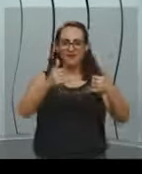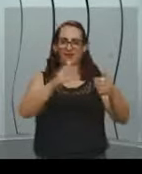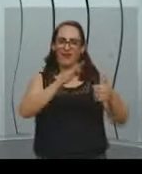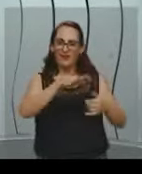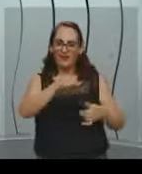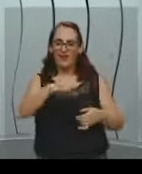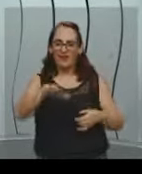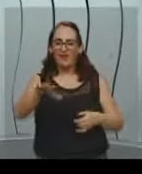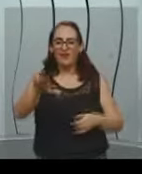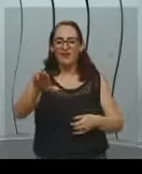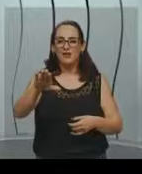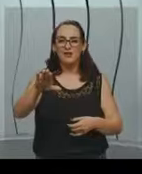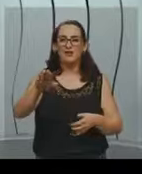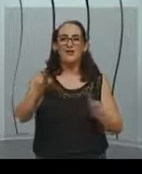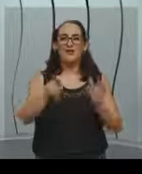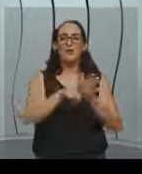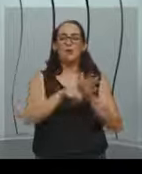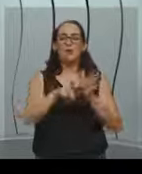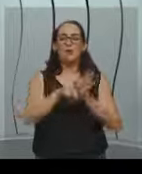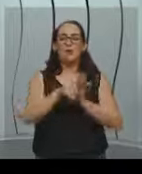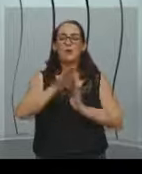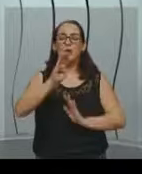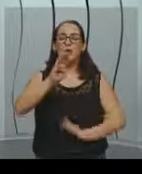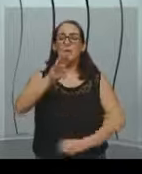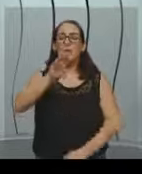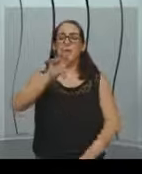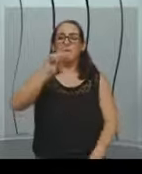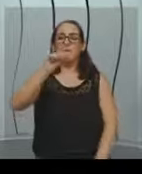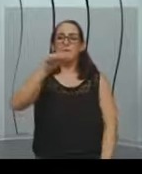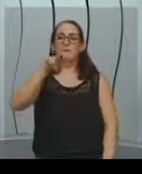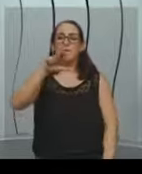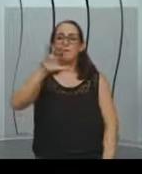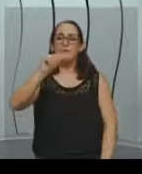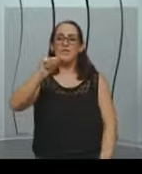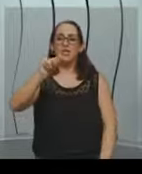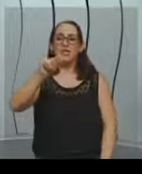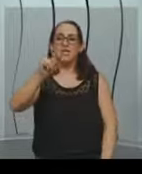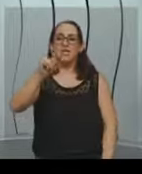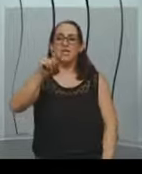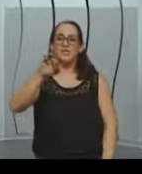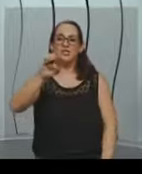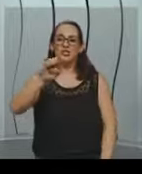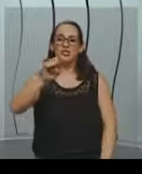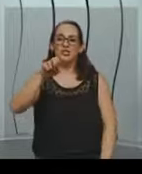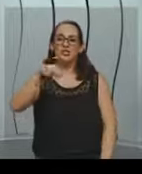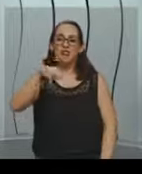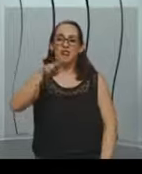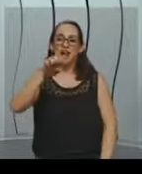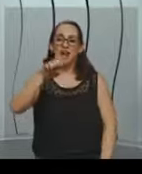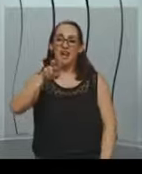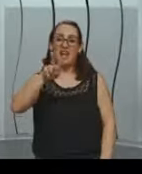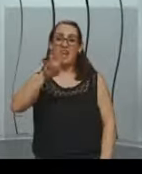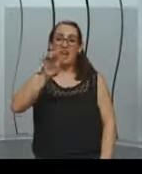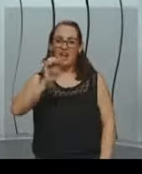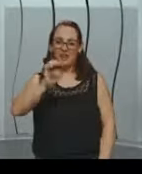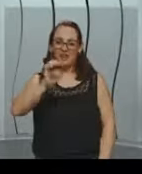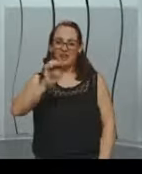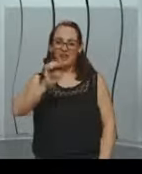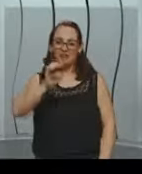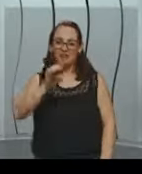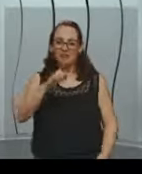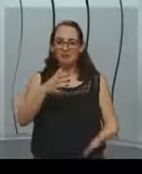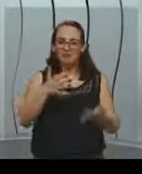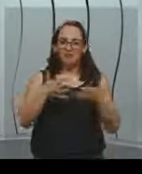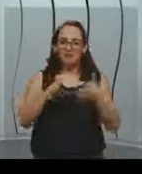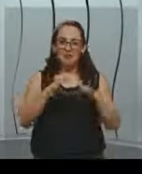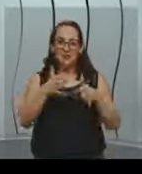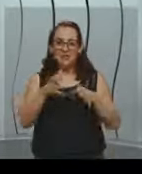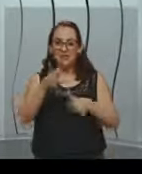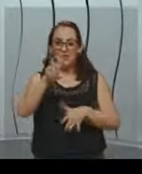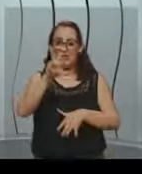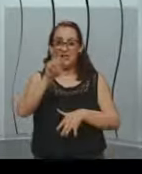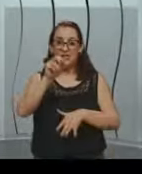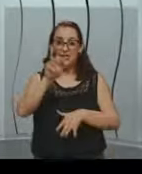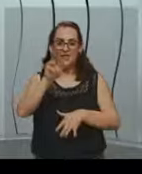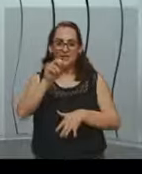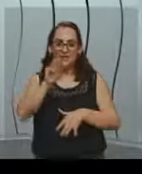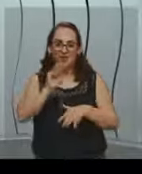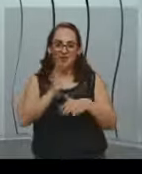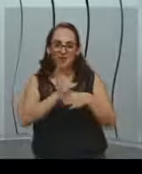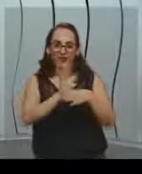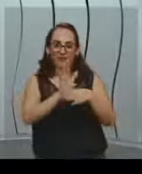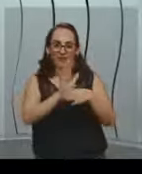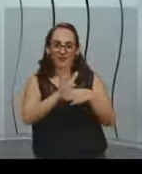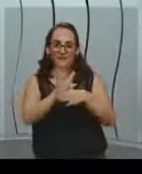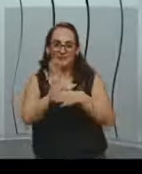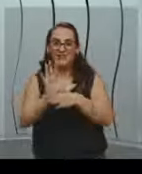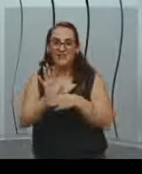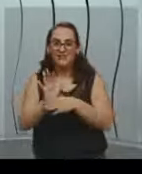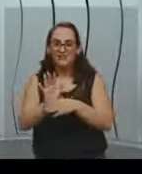desenhos realizados, né? Para a execução daquele filme. Nós temos